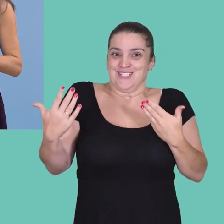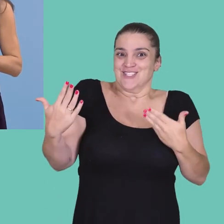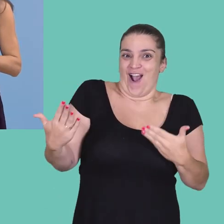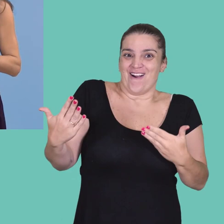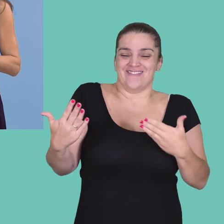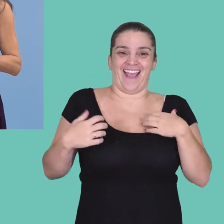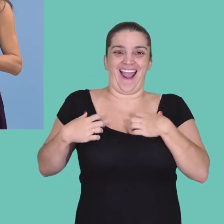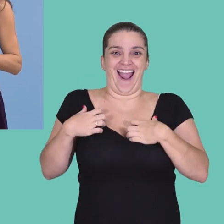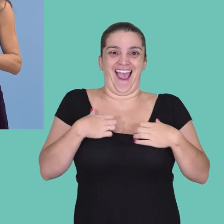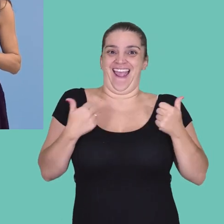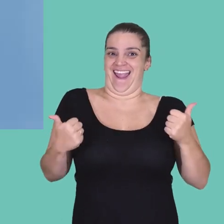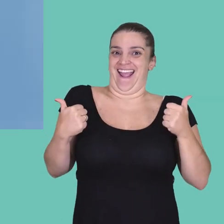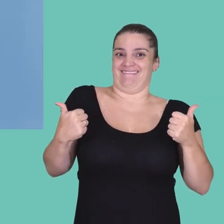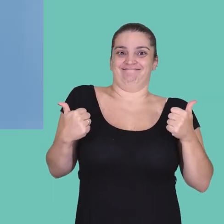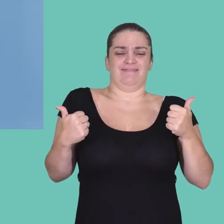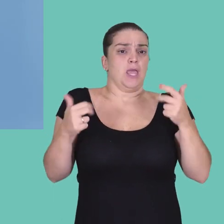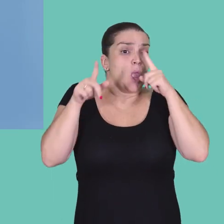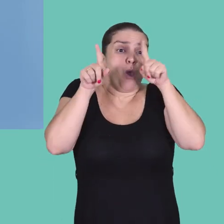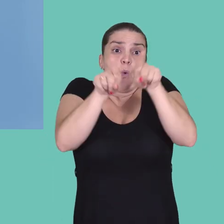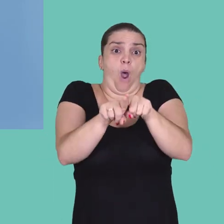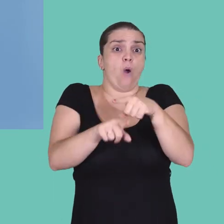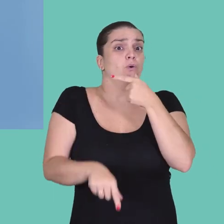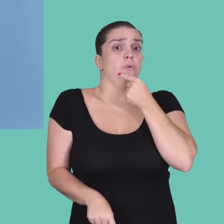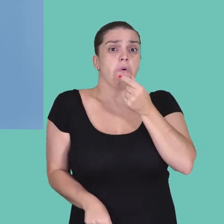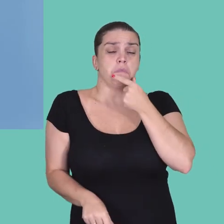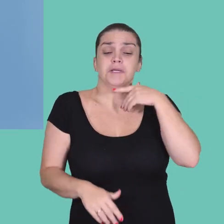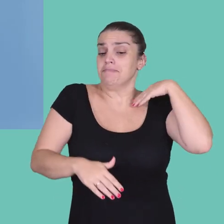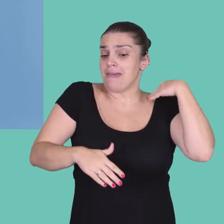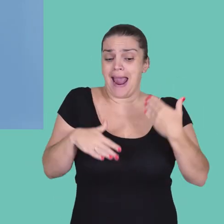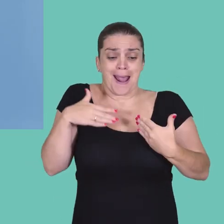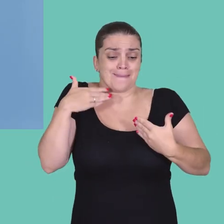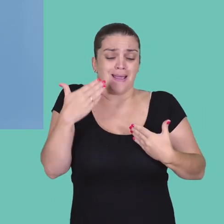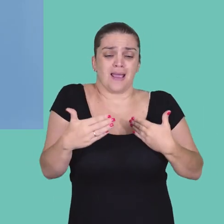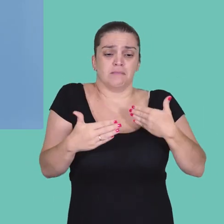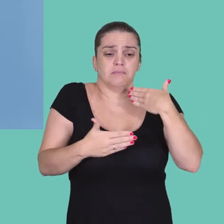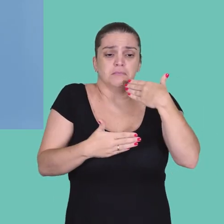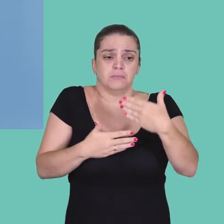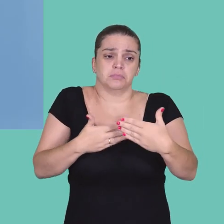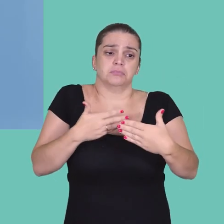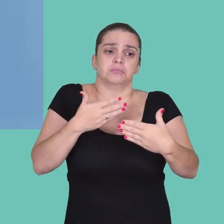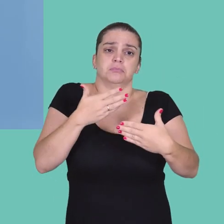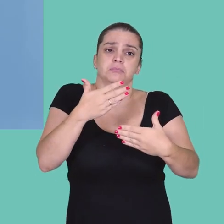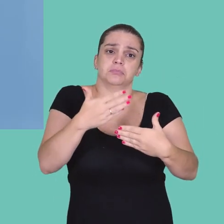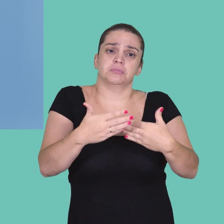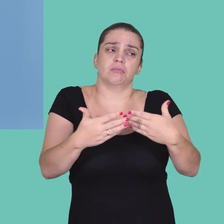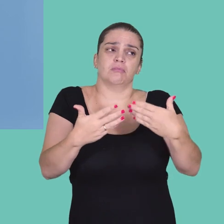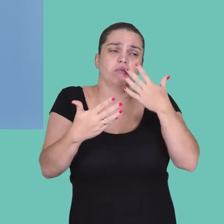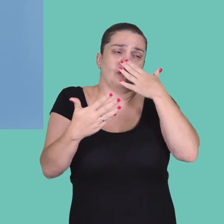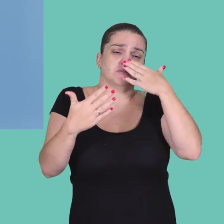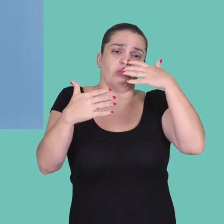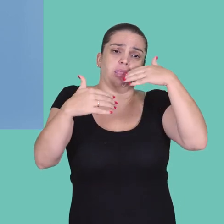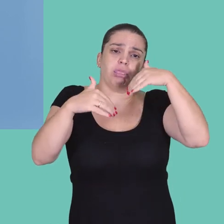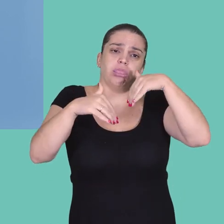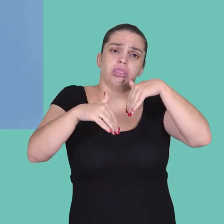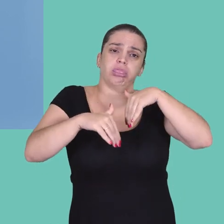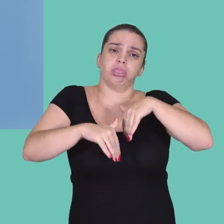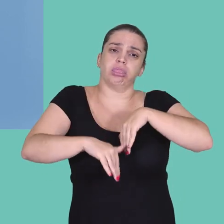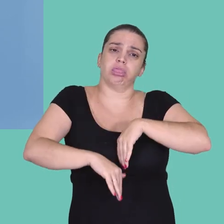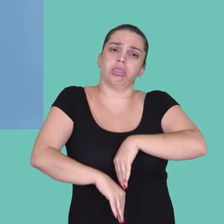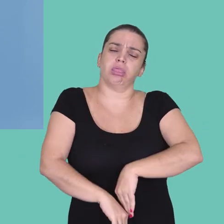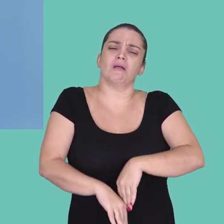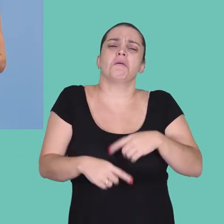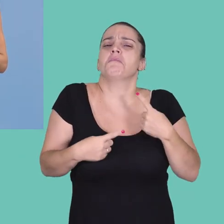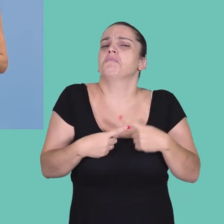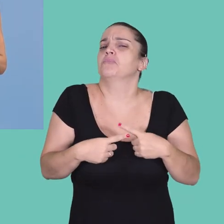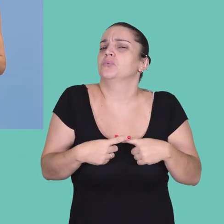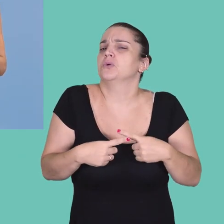jovens, assim que entravam nas carreiras, elas tinham a mesma ambição do que os homens. No entanto, anos depois, elas tinham